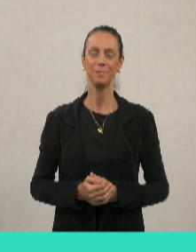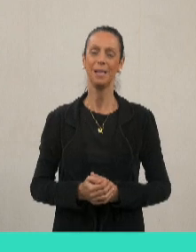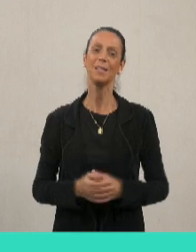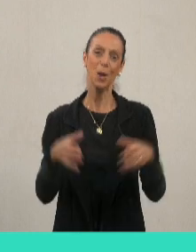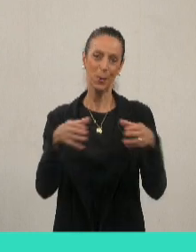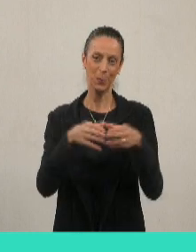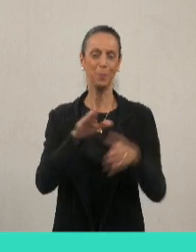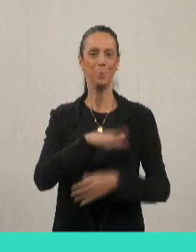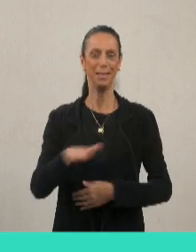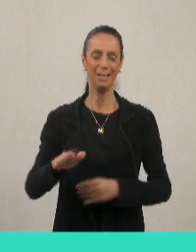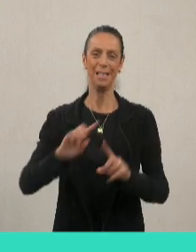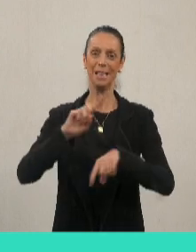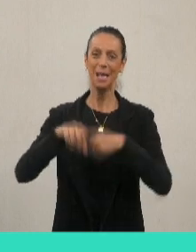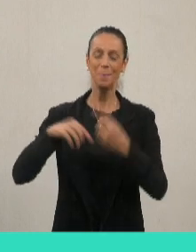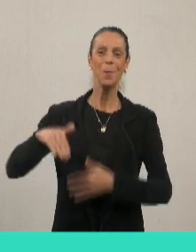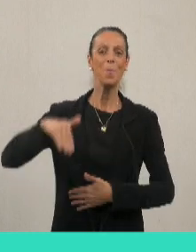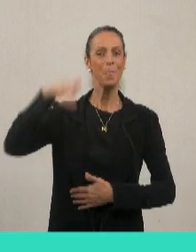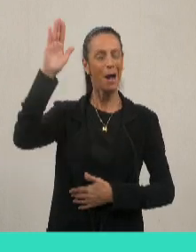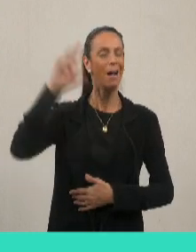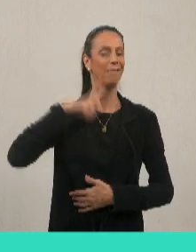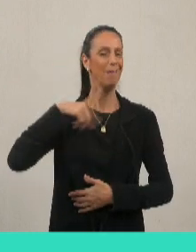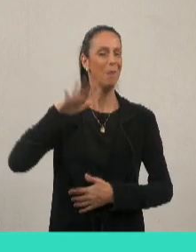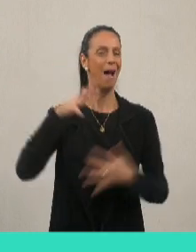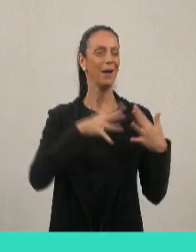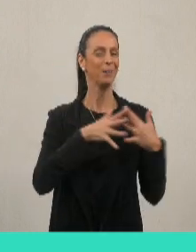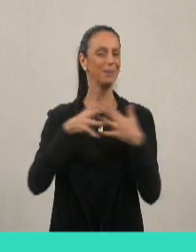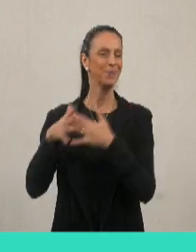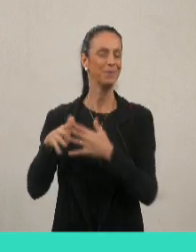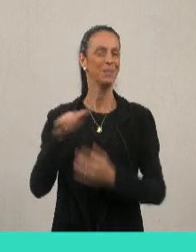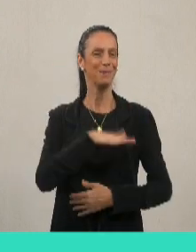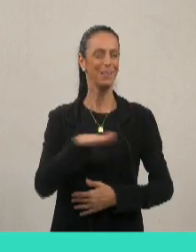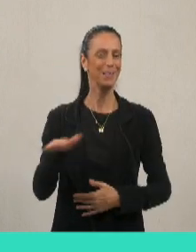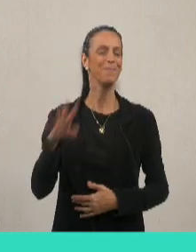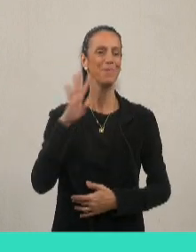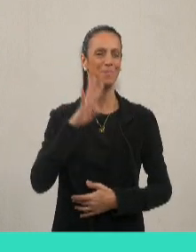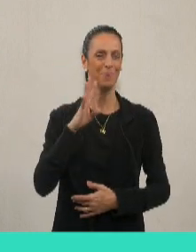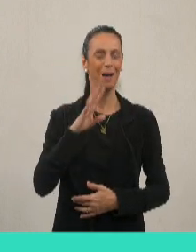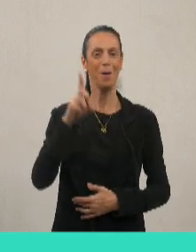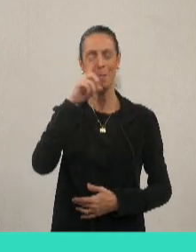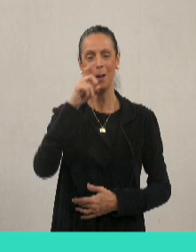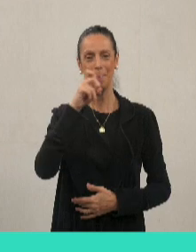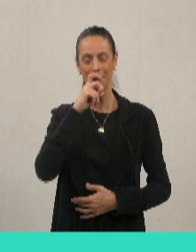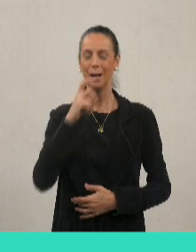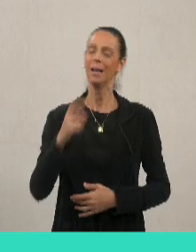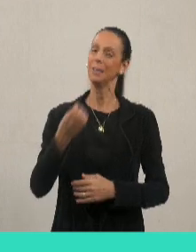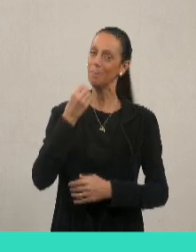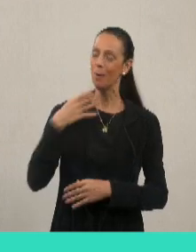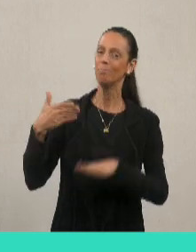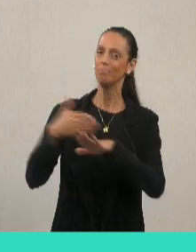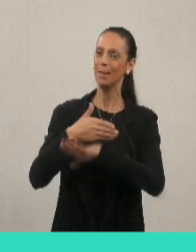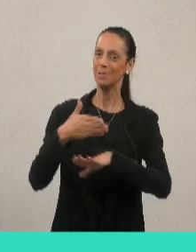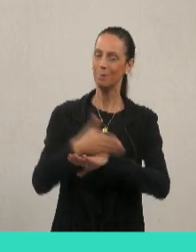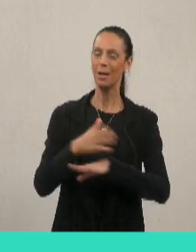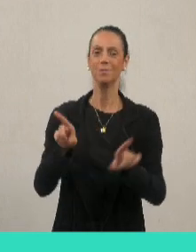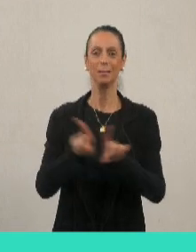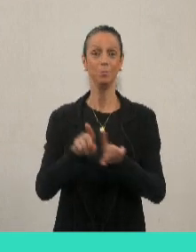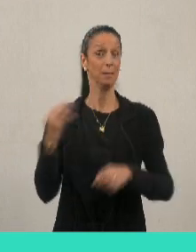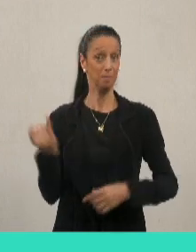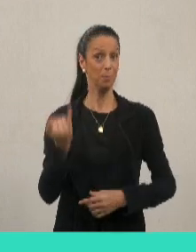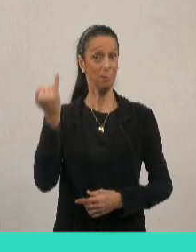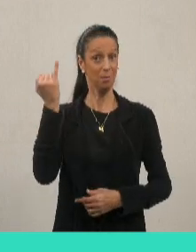da confusão. Mas essa turminha aí, valeu a pena. Obrigado também aos pais, que colaboraram, participaram. Isso é muito importante.